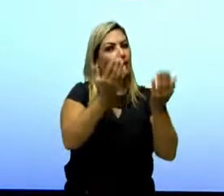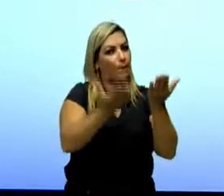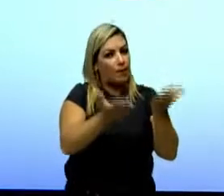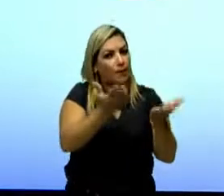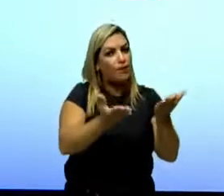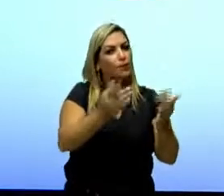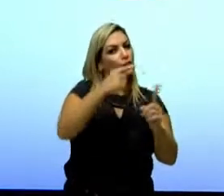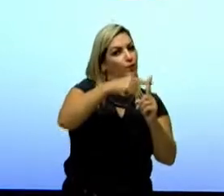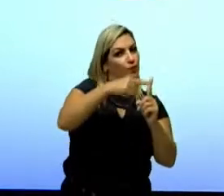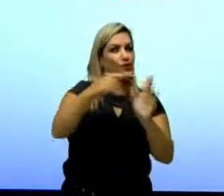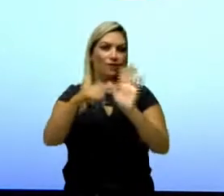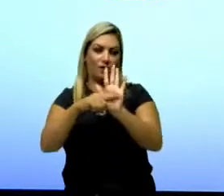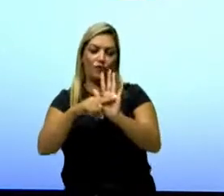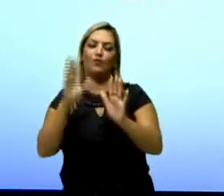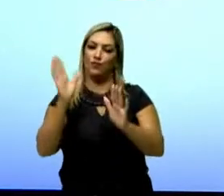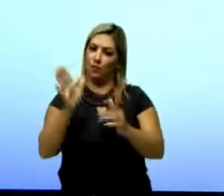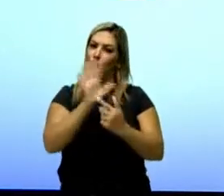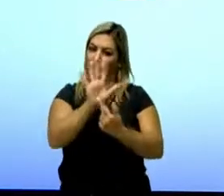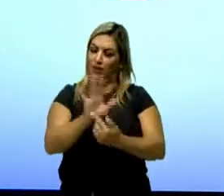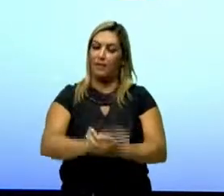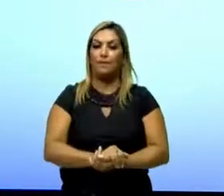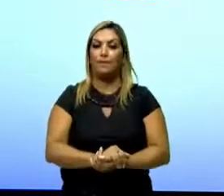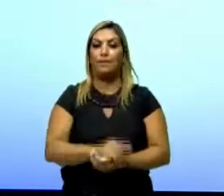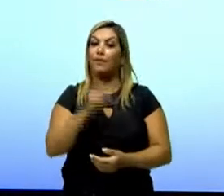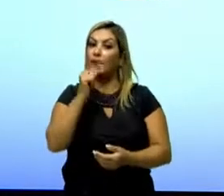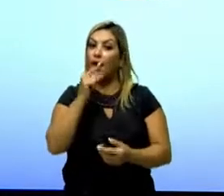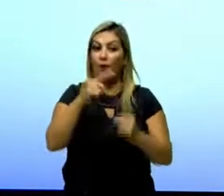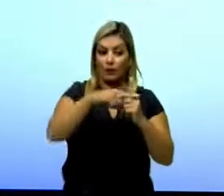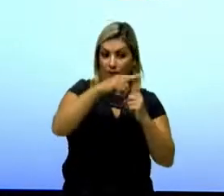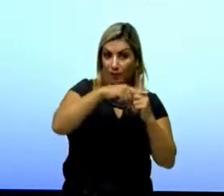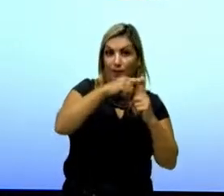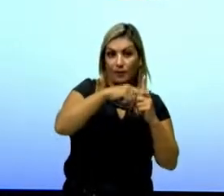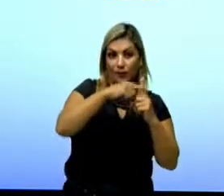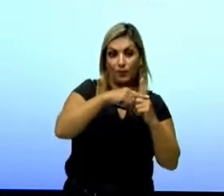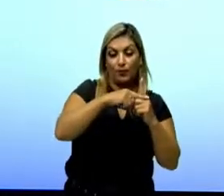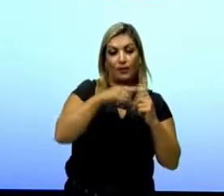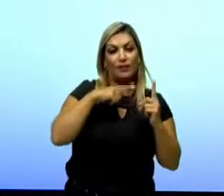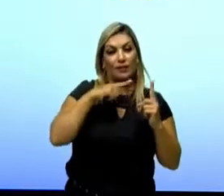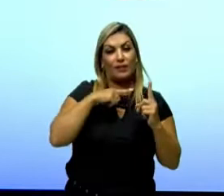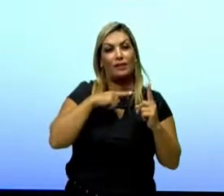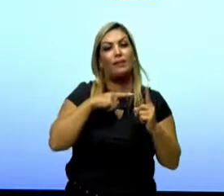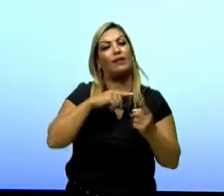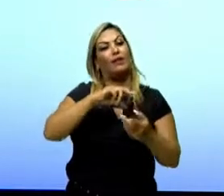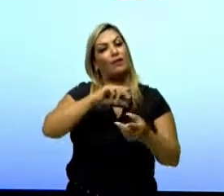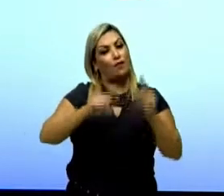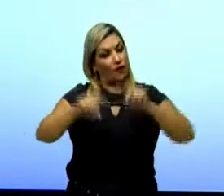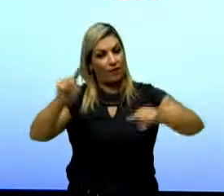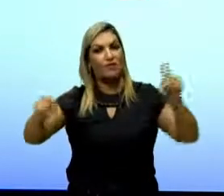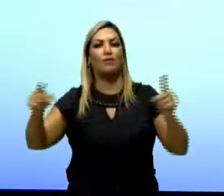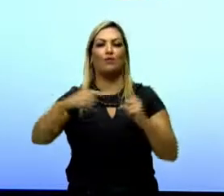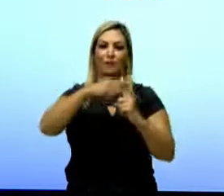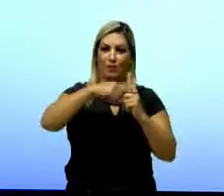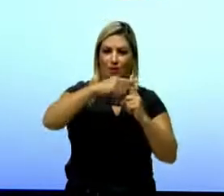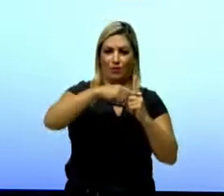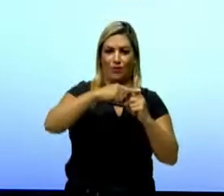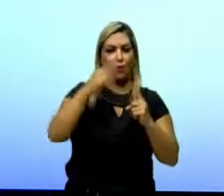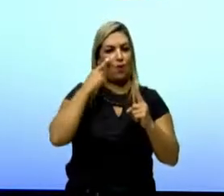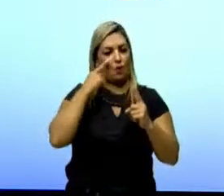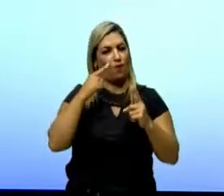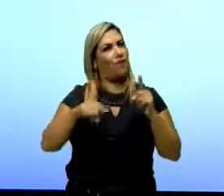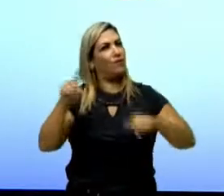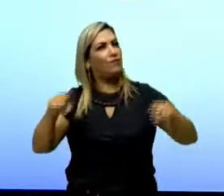para vocês. A água é moderadora de temperatura por ter baixa variação de temperatura. Pensem aqui comigo.